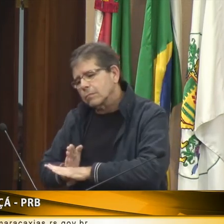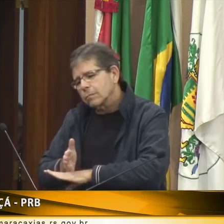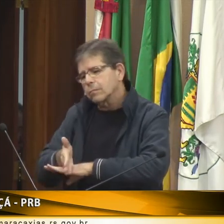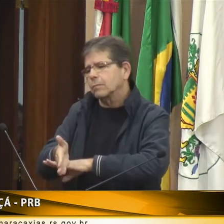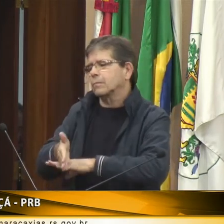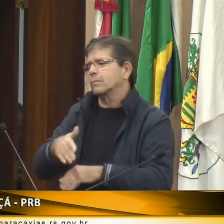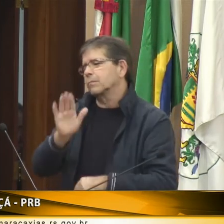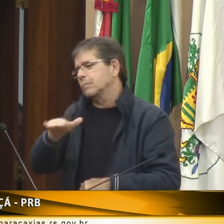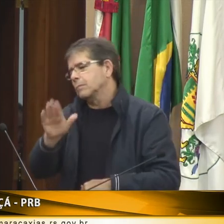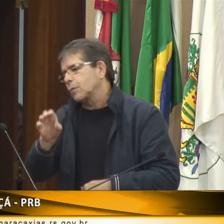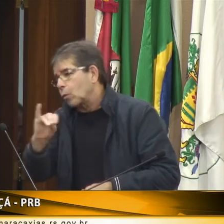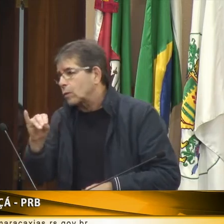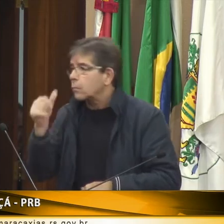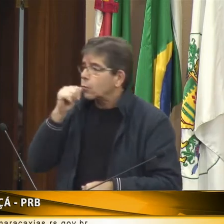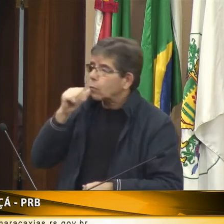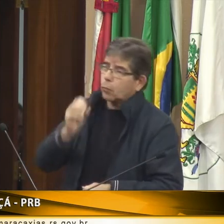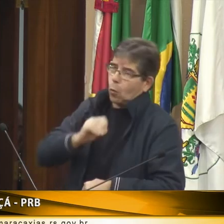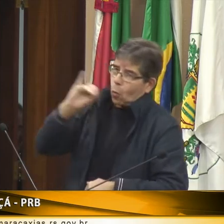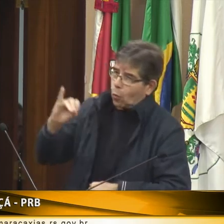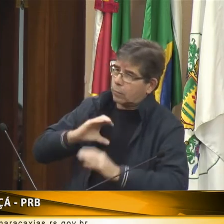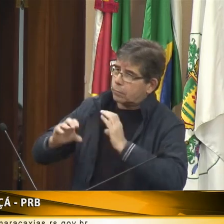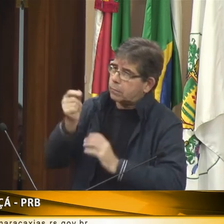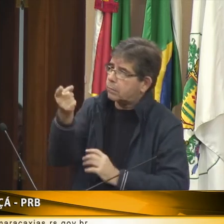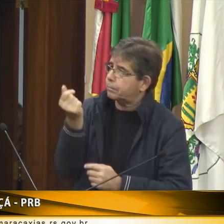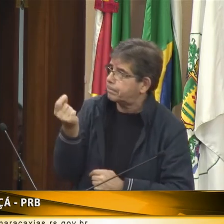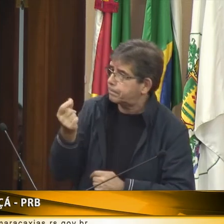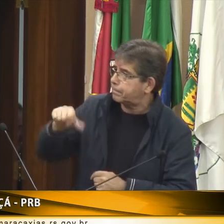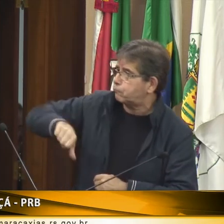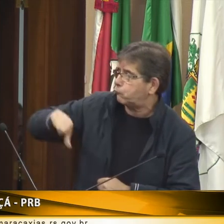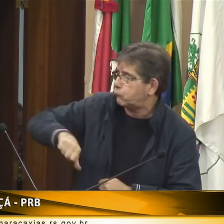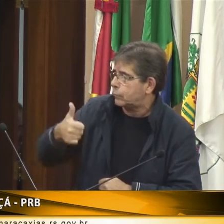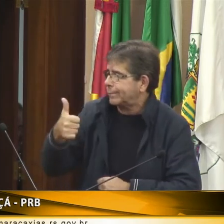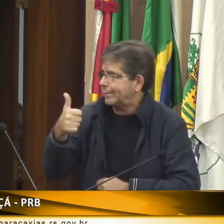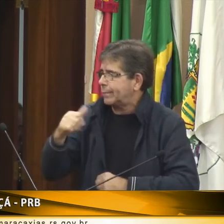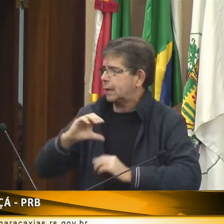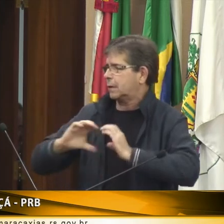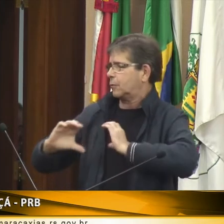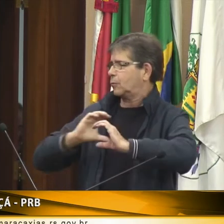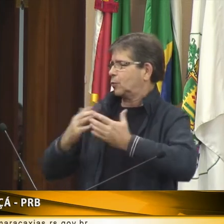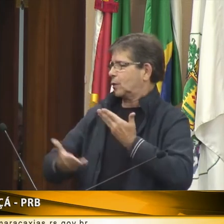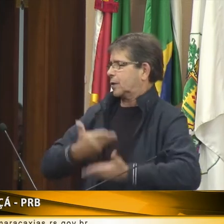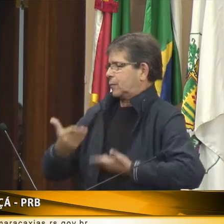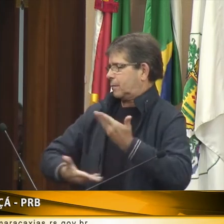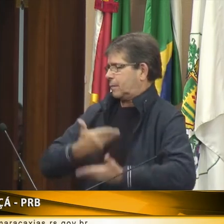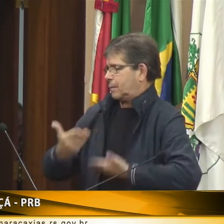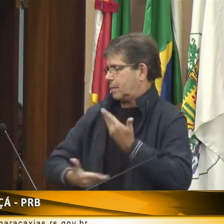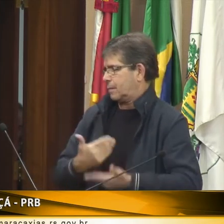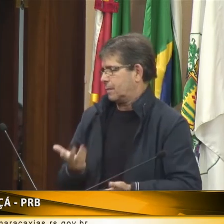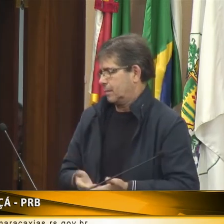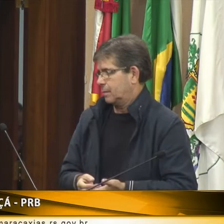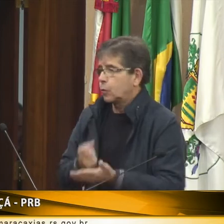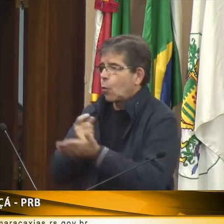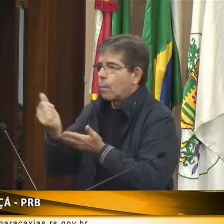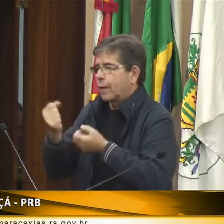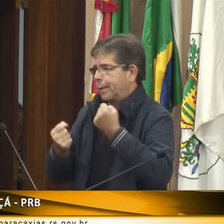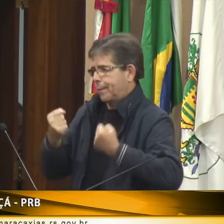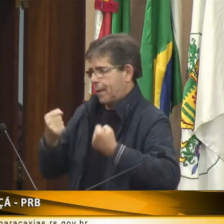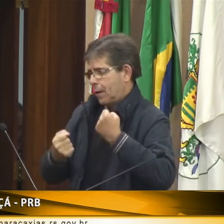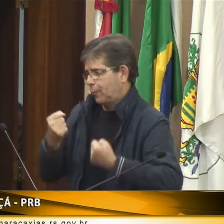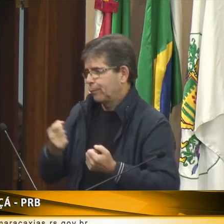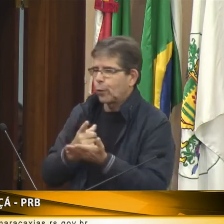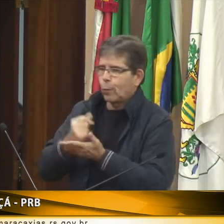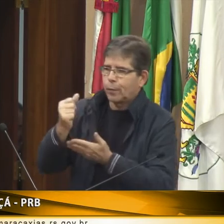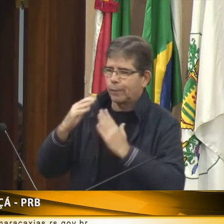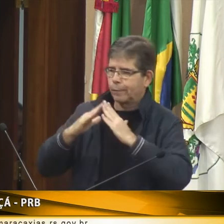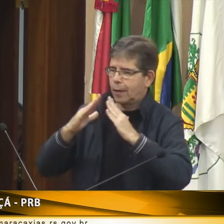dessa acessibilidade para entrar e me sentir seguro dentro dessas instituições e que essa comunicação flua.